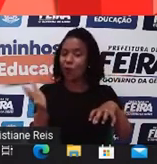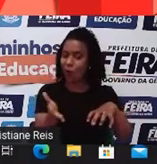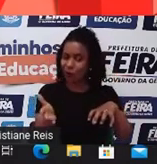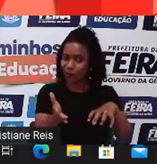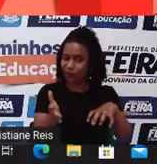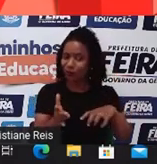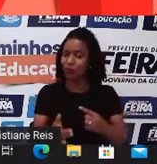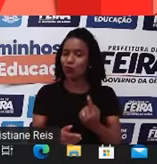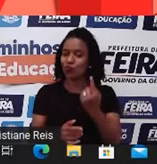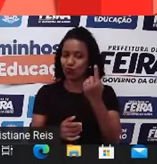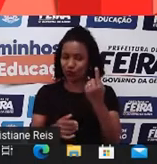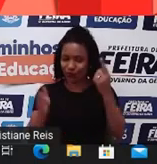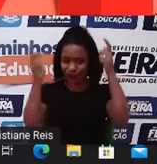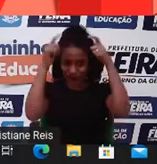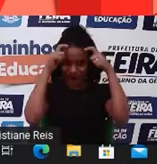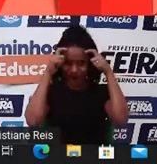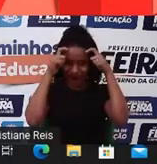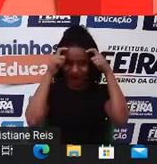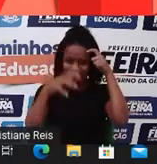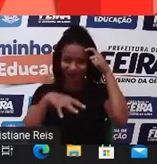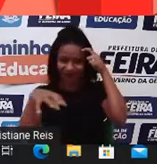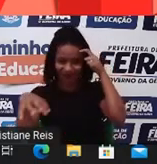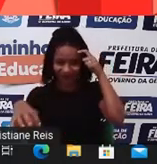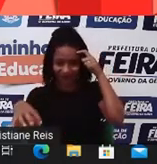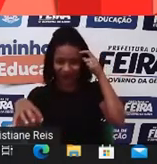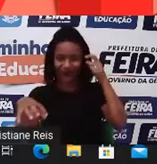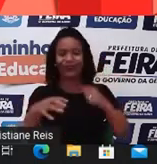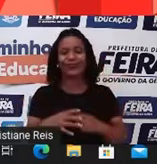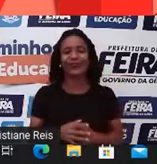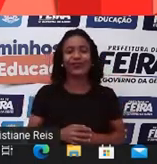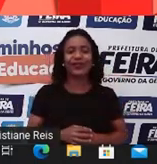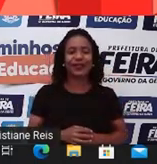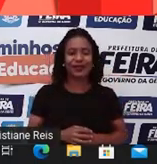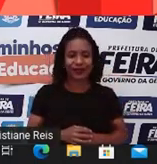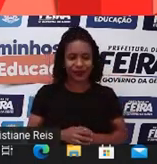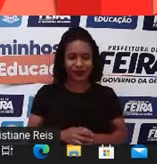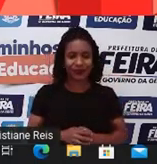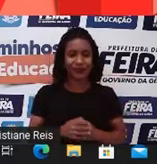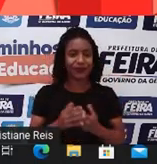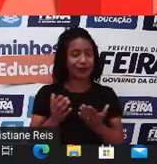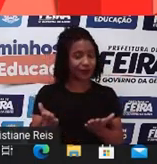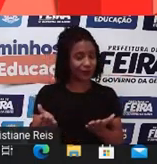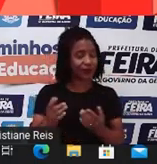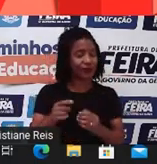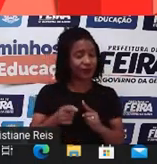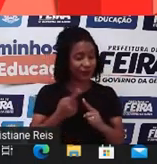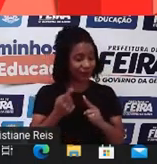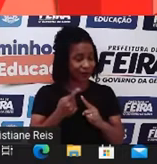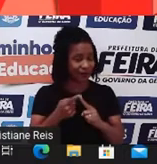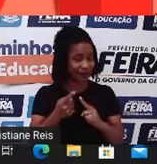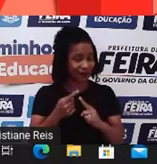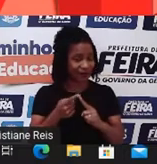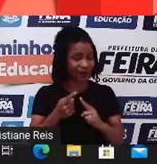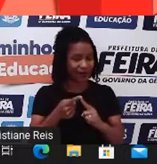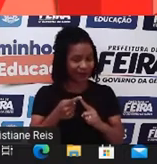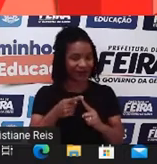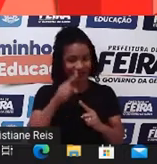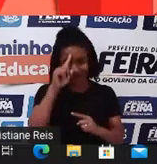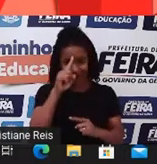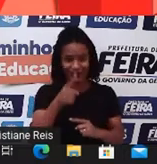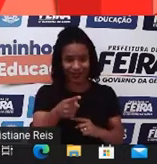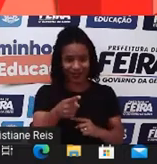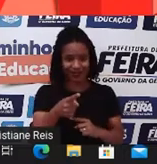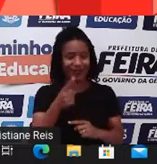explorar um pouco do Reality Reaver. Inicialmente, ele já nos dá o primeiro comando. Don't fall for fake.